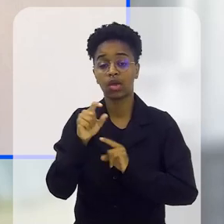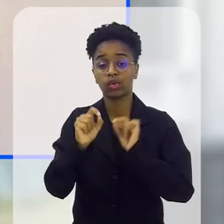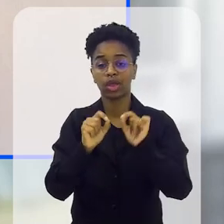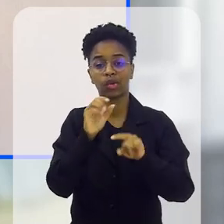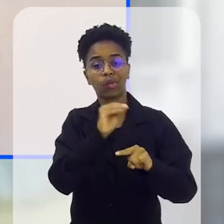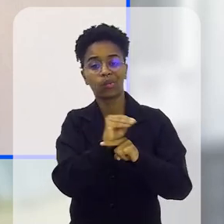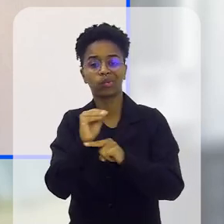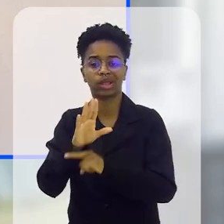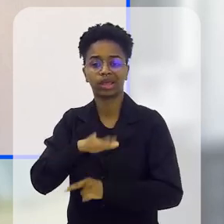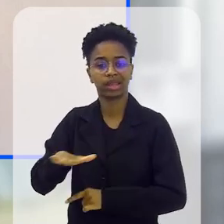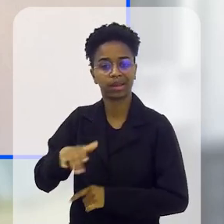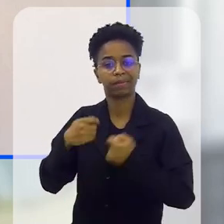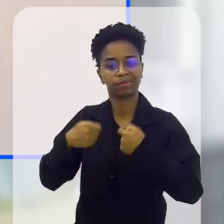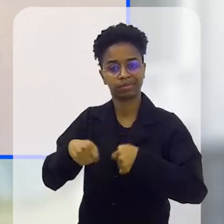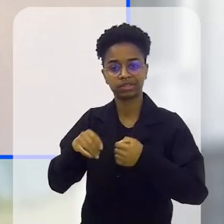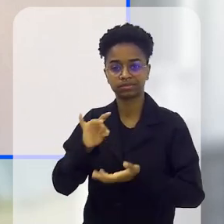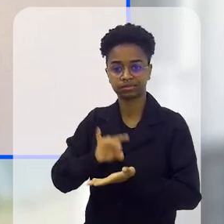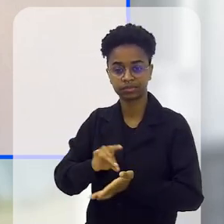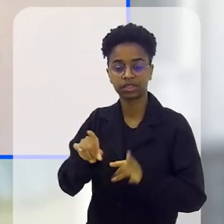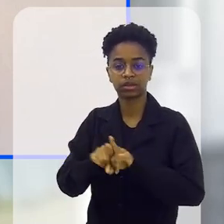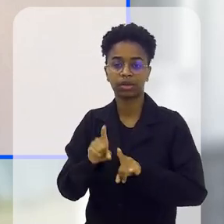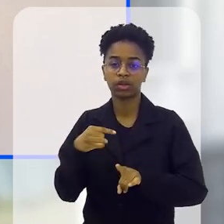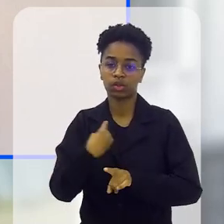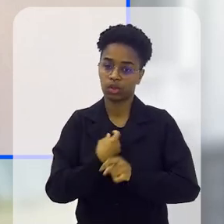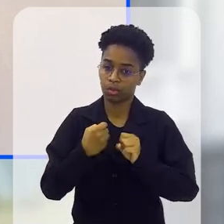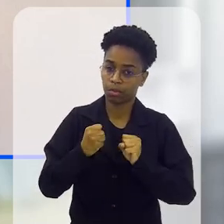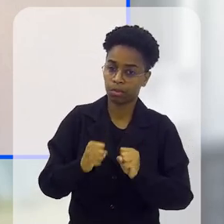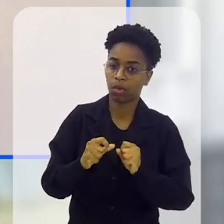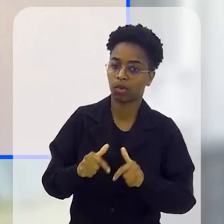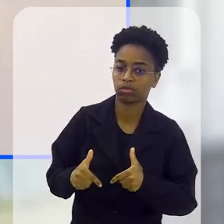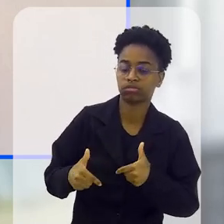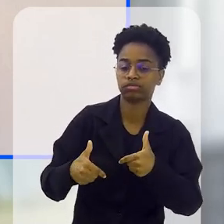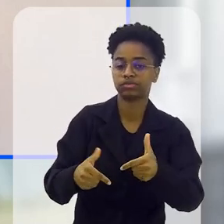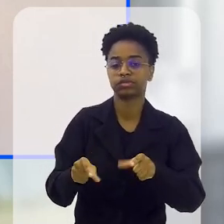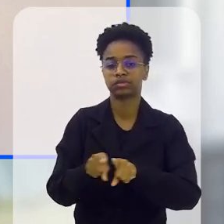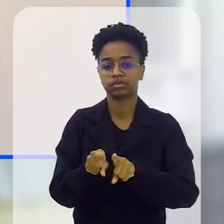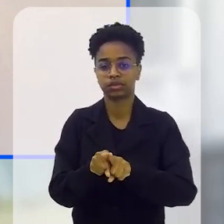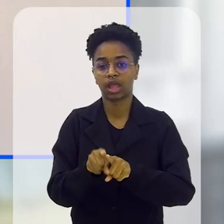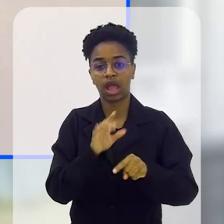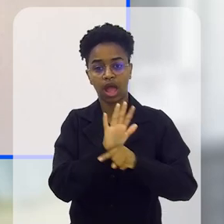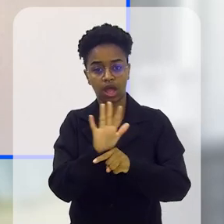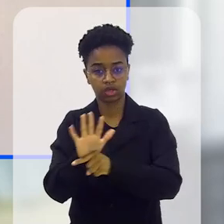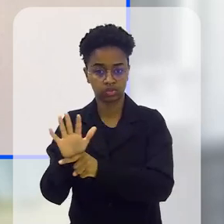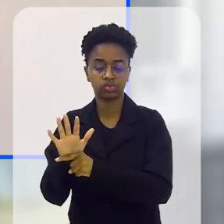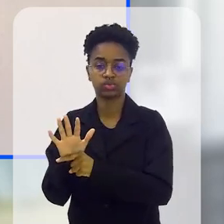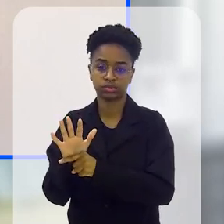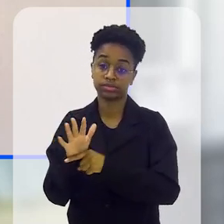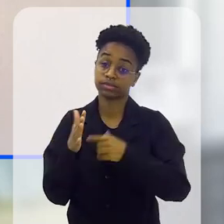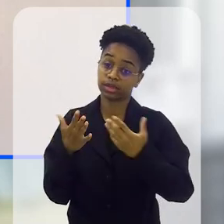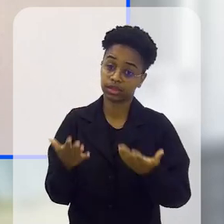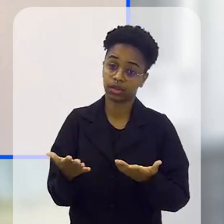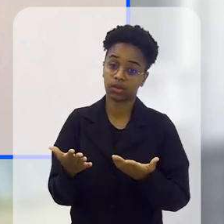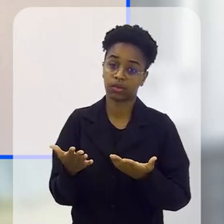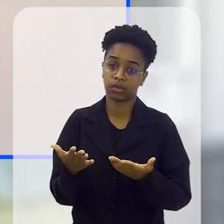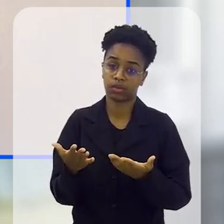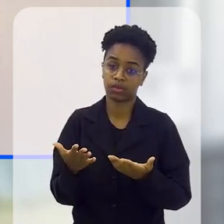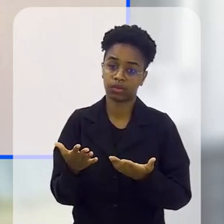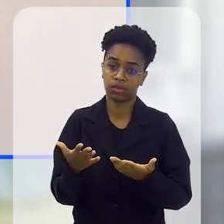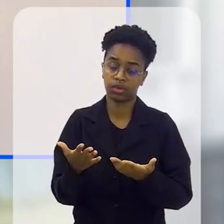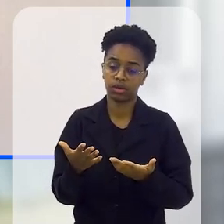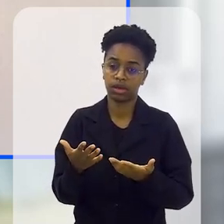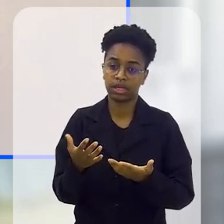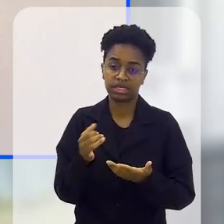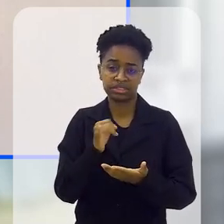nosso papel na sociedade é cuidar dessas crianças que precisam sim, a gente pode fazer um pouco, vamos fazer, isso ajuda bastante.